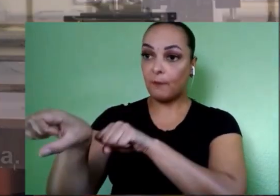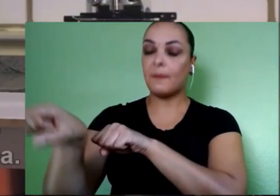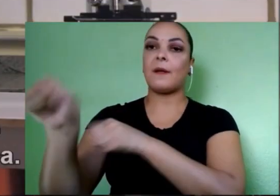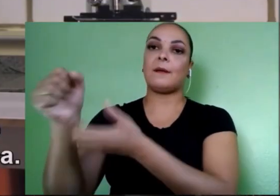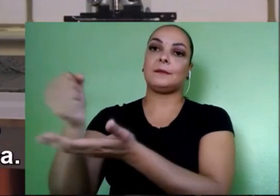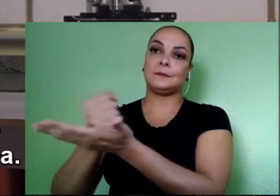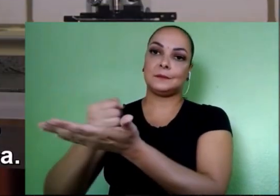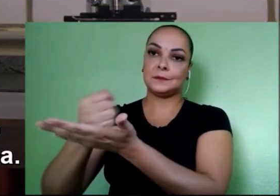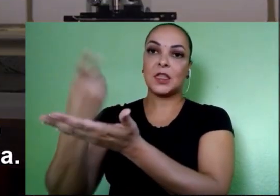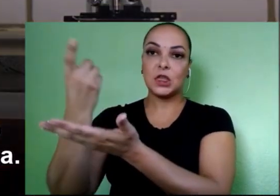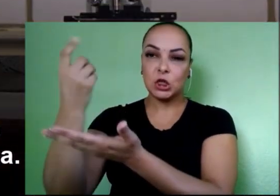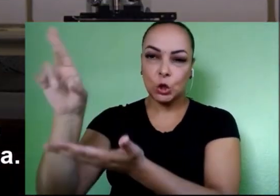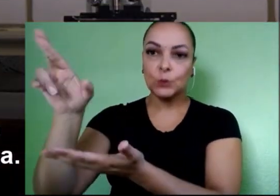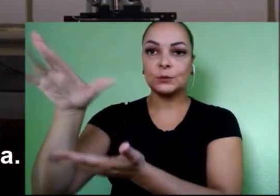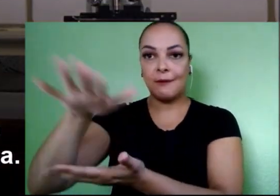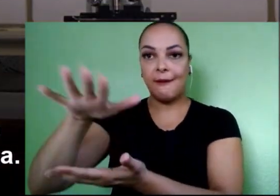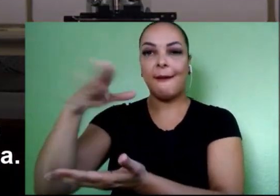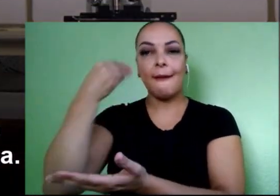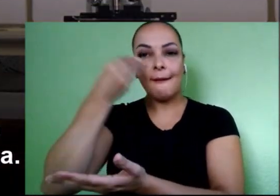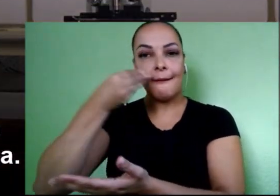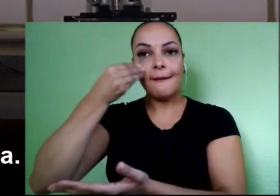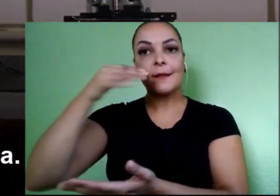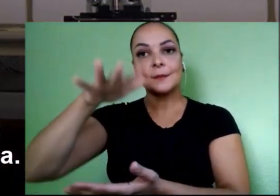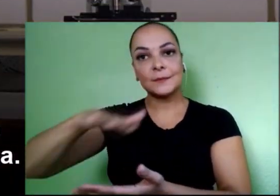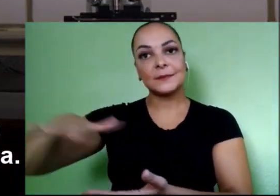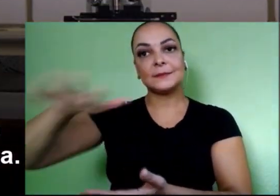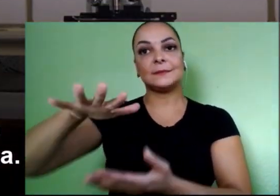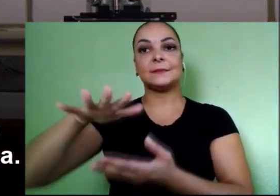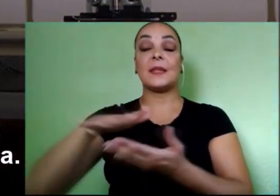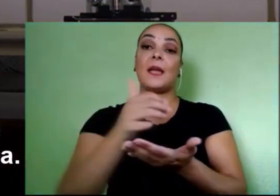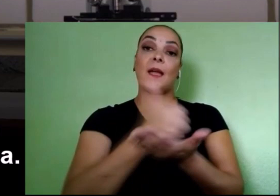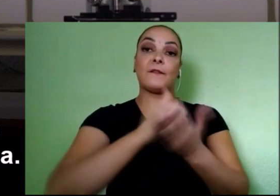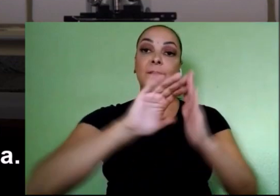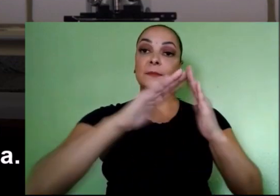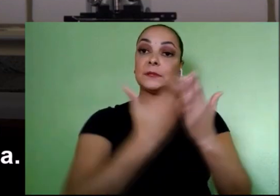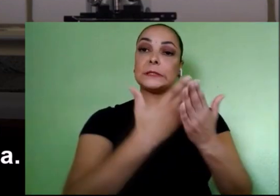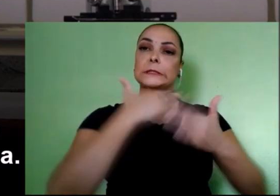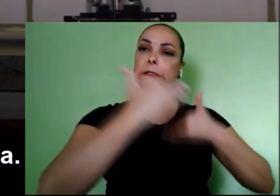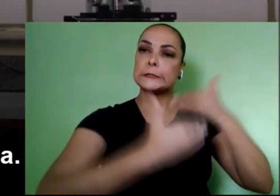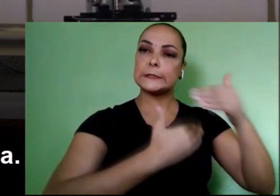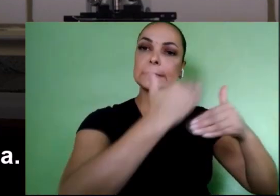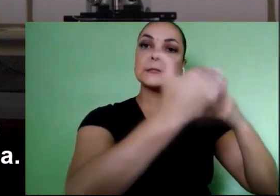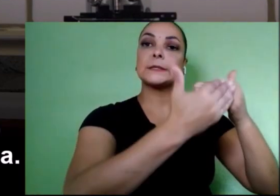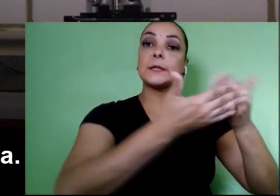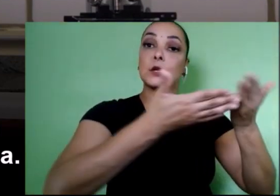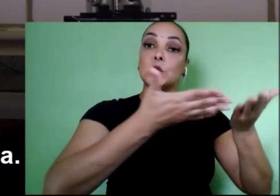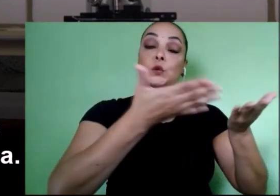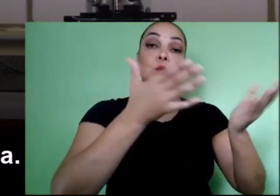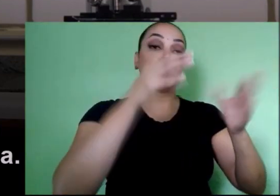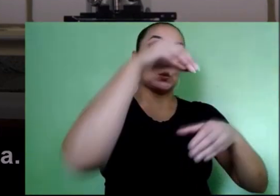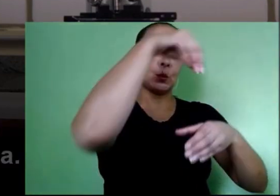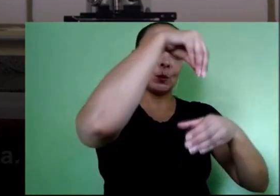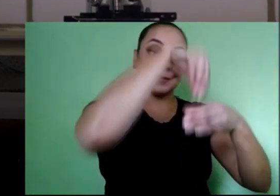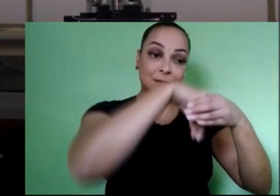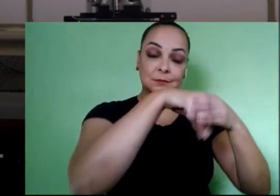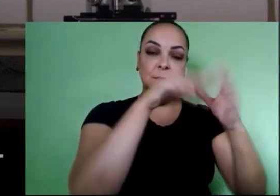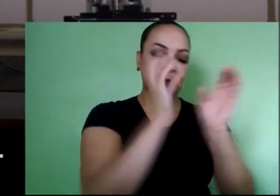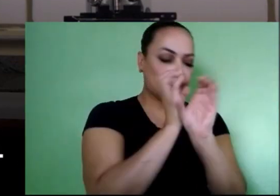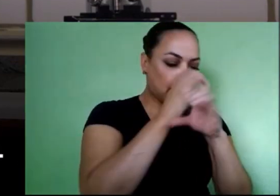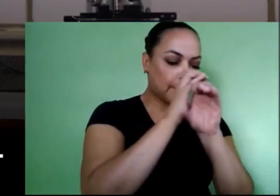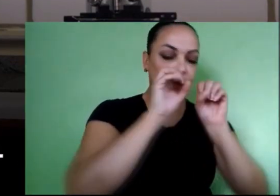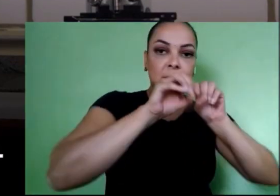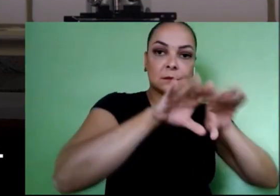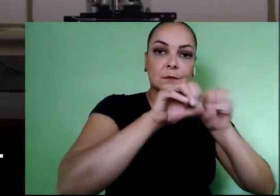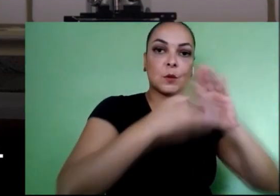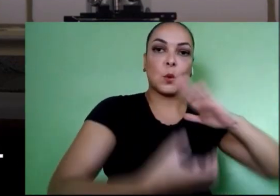na área. A farmácia escola está se desenvolvendo atualmente no laboratório de ensino do campus uruguaiana da Unipampa. A partir